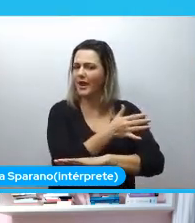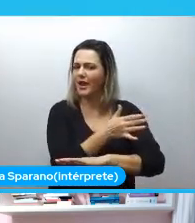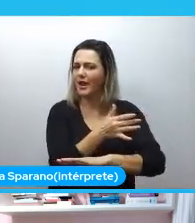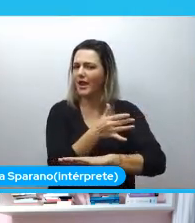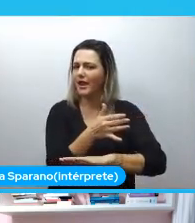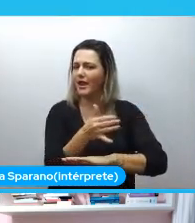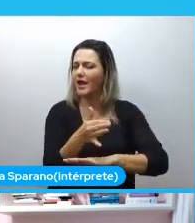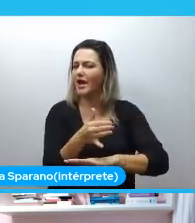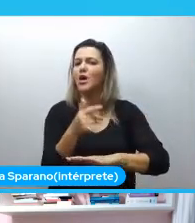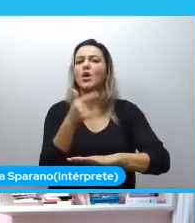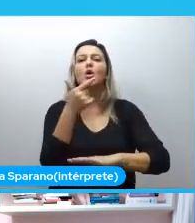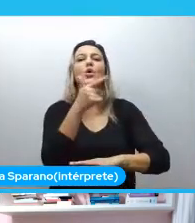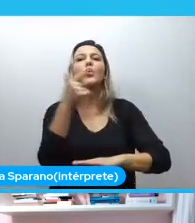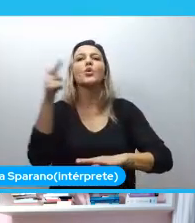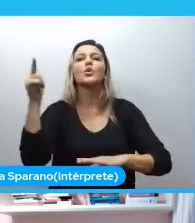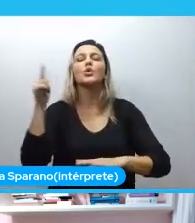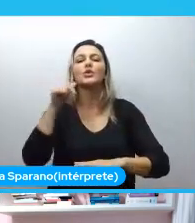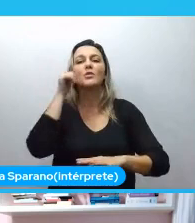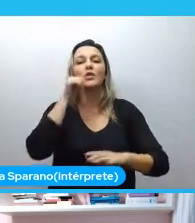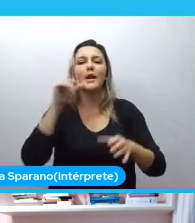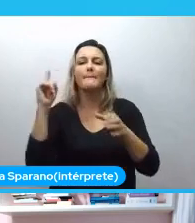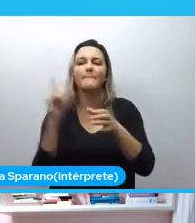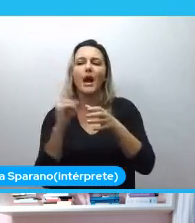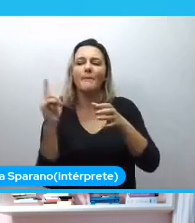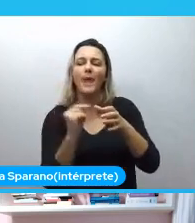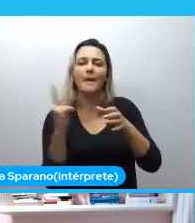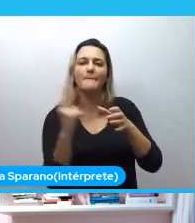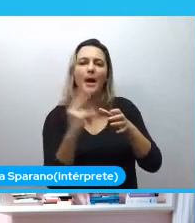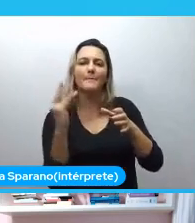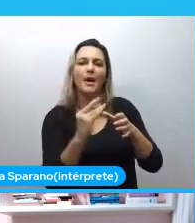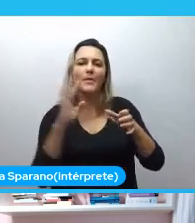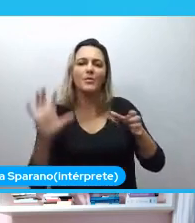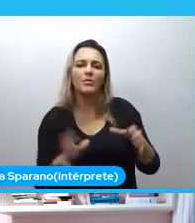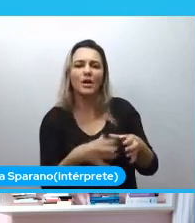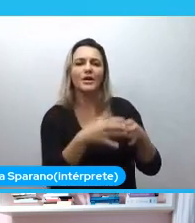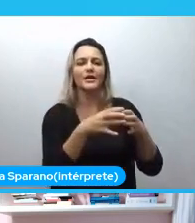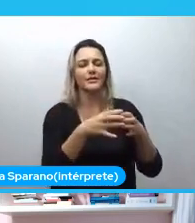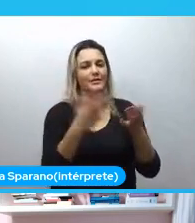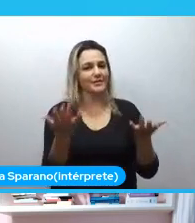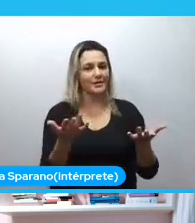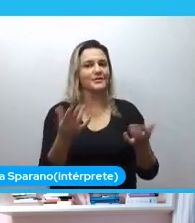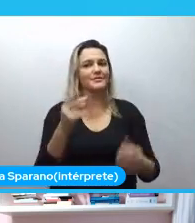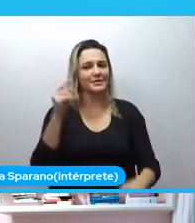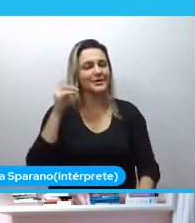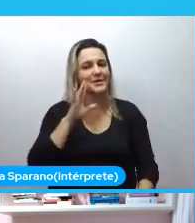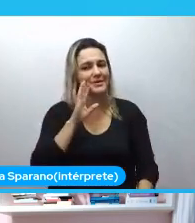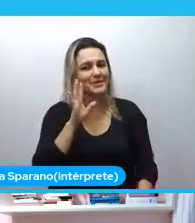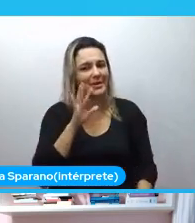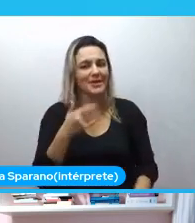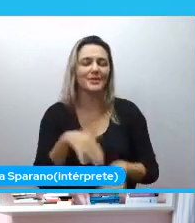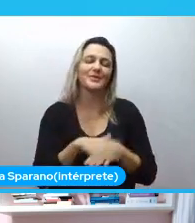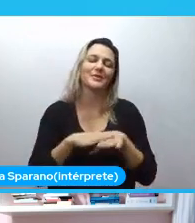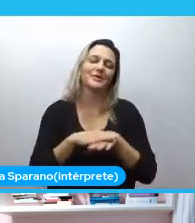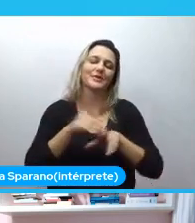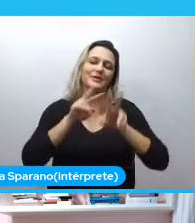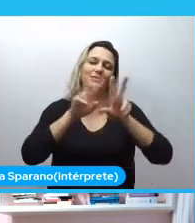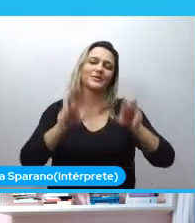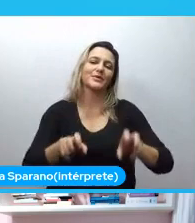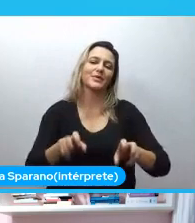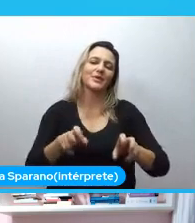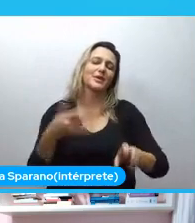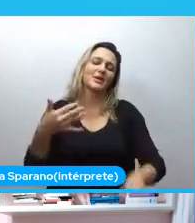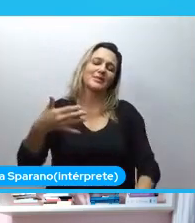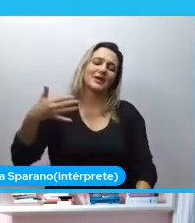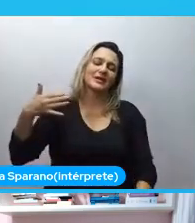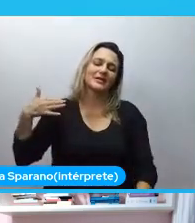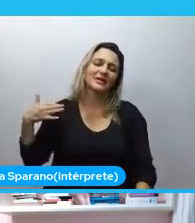Outras mulheres foram entrando na comunidade. E já faz algum tempo que eu não estou ativa. Então, eu acho legal um pouco conversar sobre o que foi que rolou, sabe?